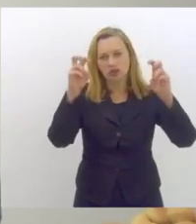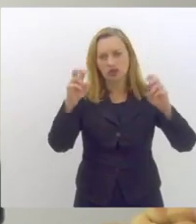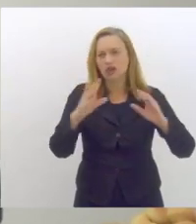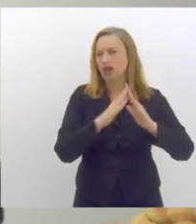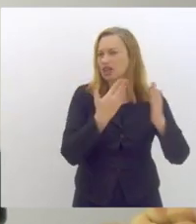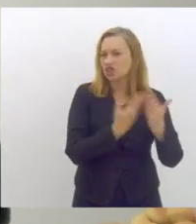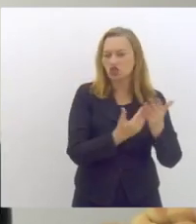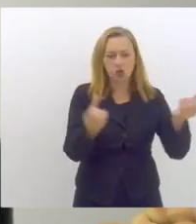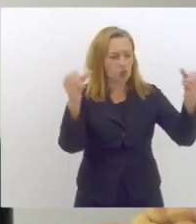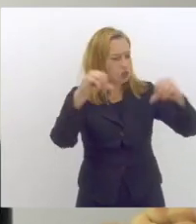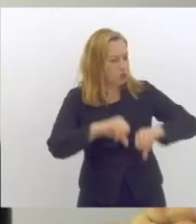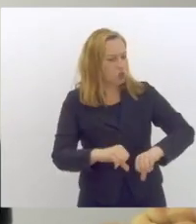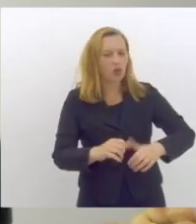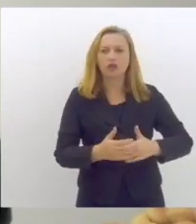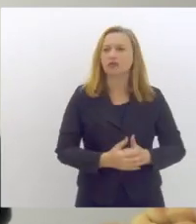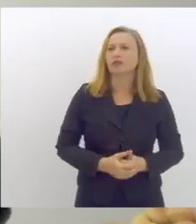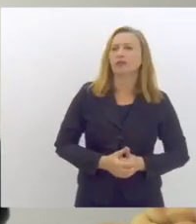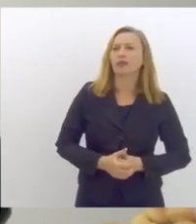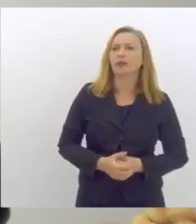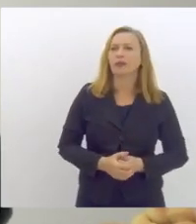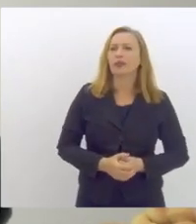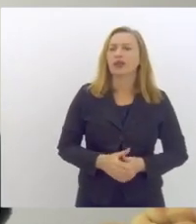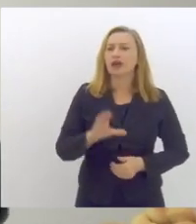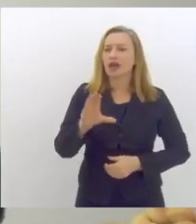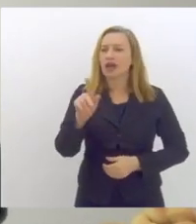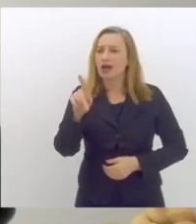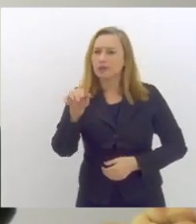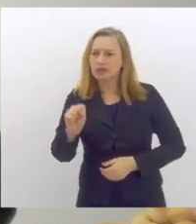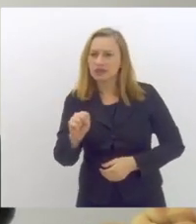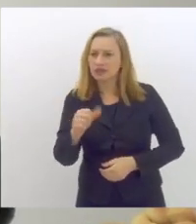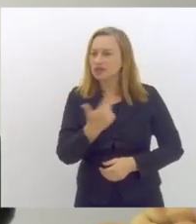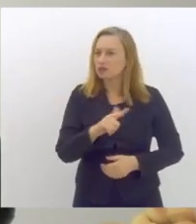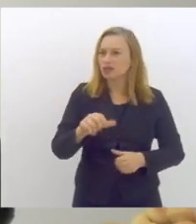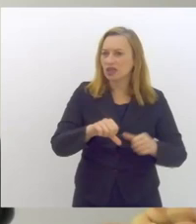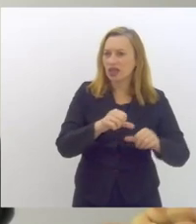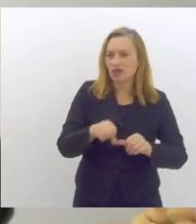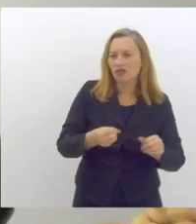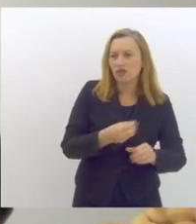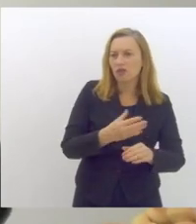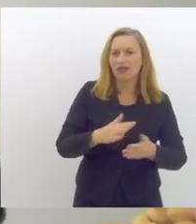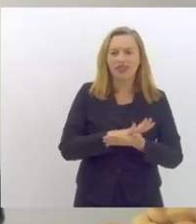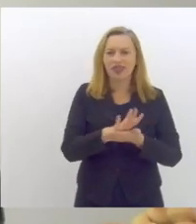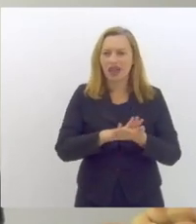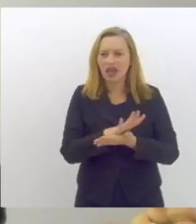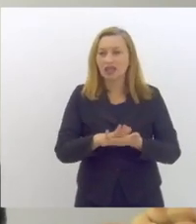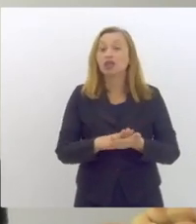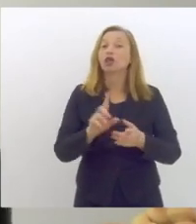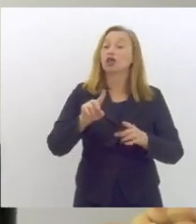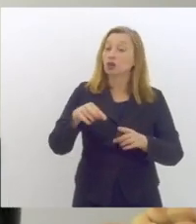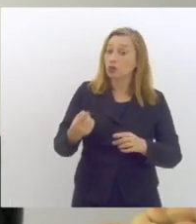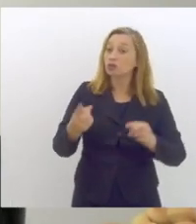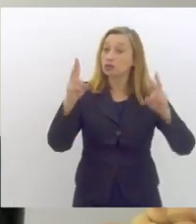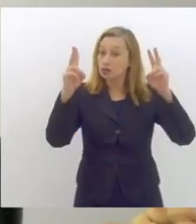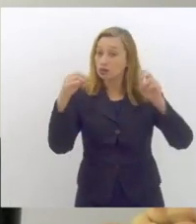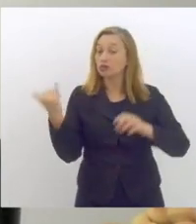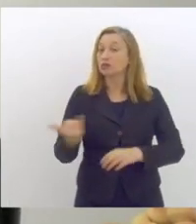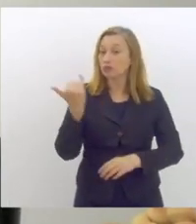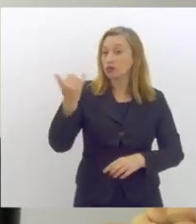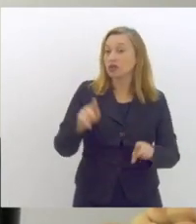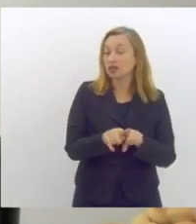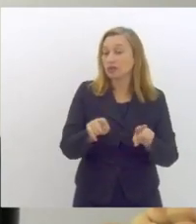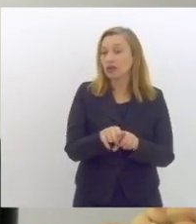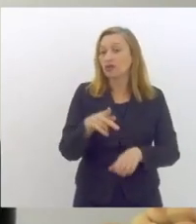escolas estão deteriorada os CAPs não têm reforma e uma coisa muito importante que eu vou falar aqui